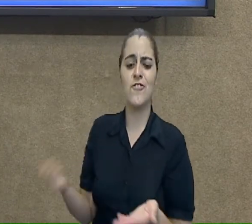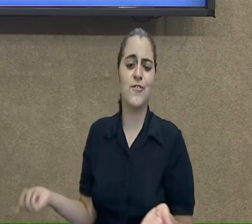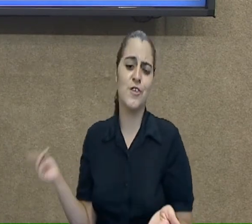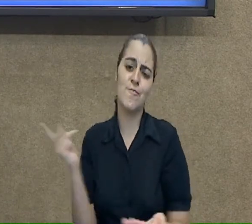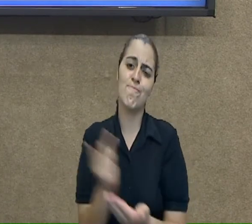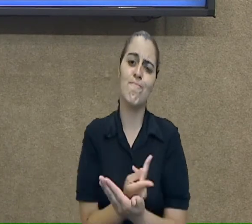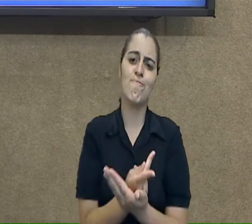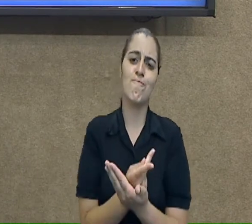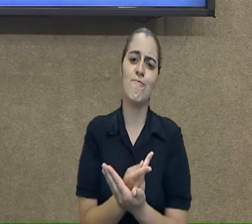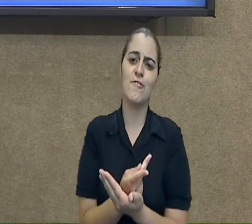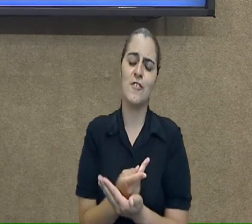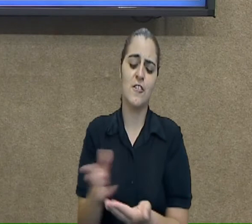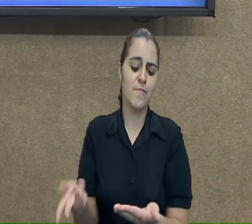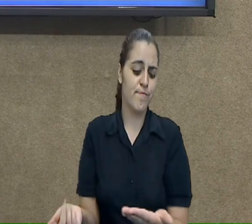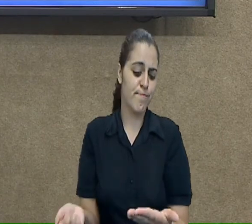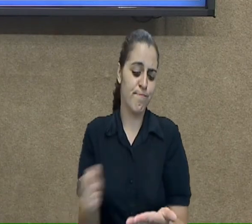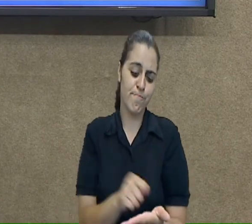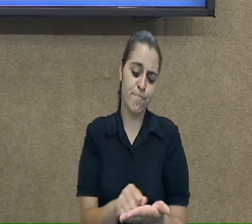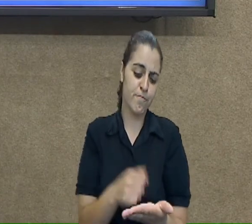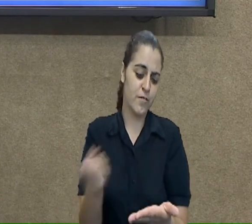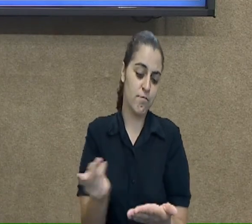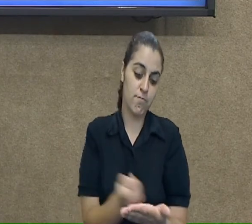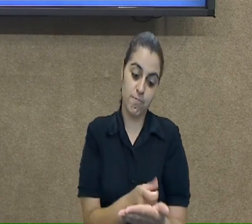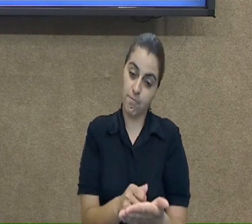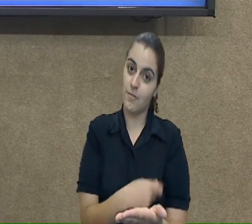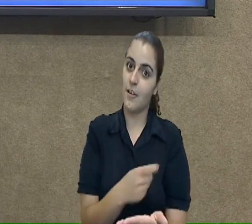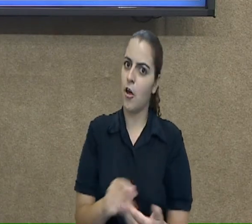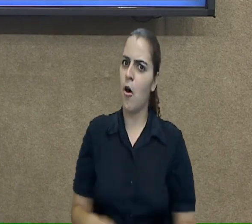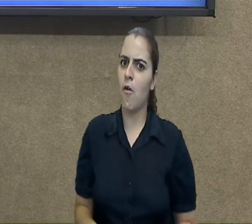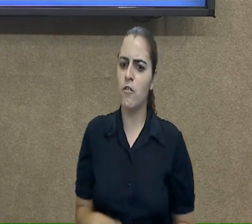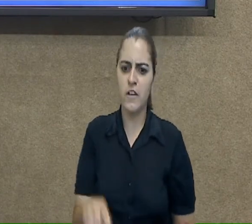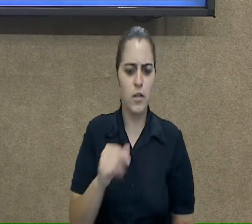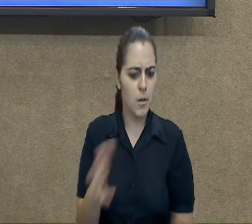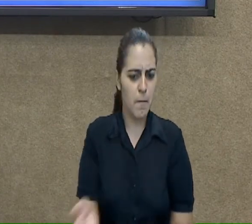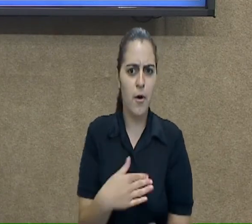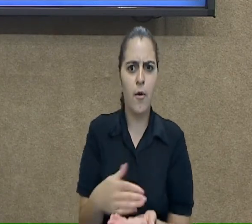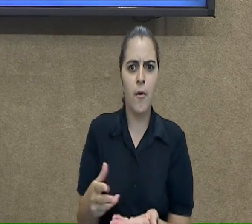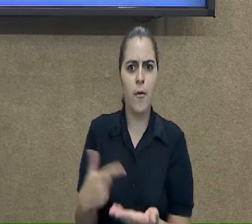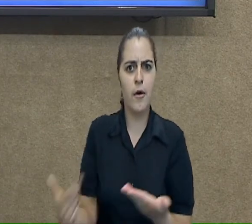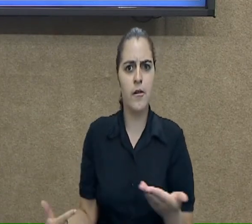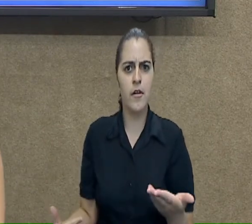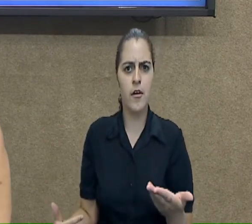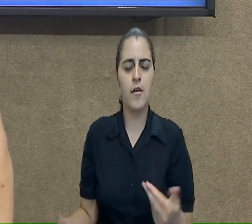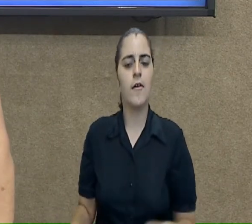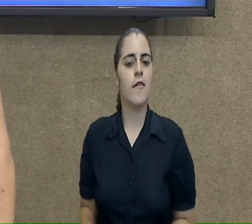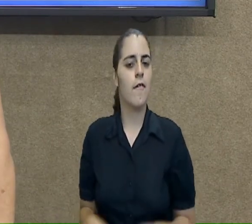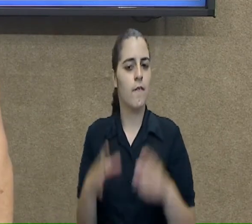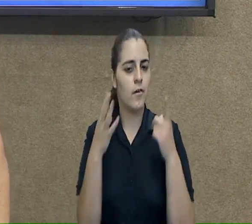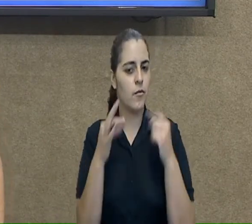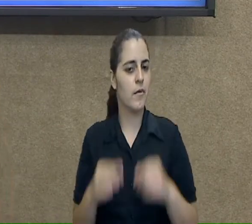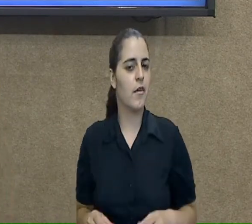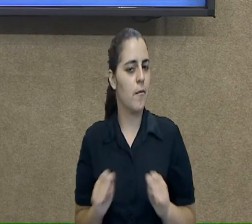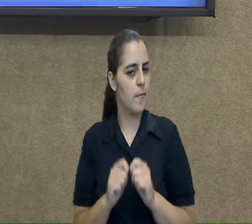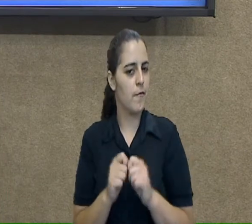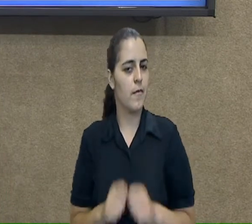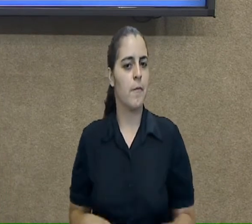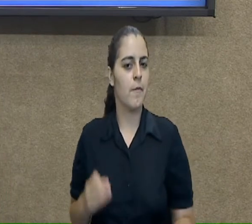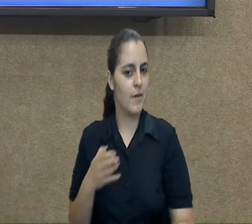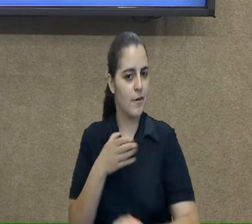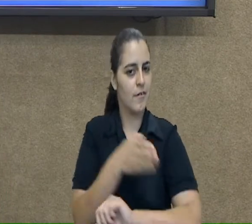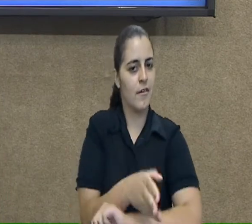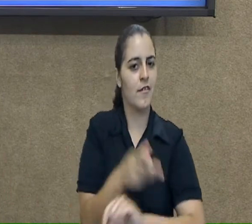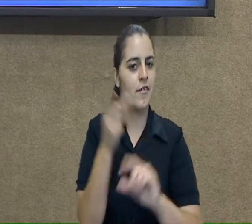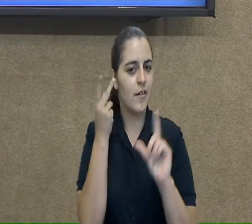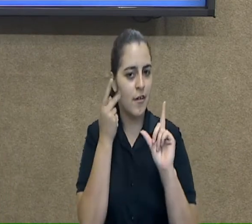aí no seu caderno? Você ainda não pegou? Mas eu vou te explicar como que faz. Para